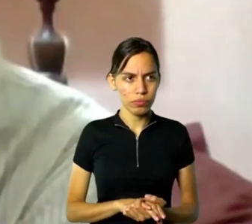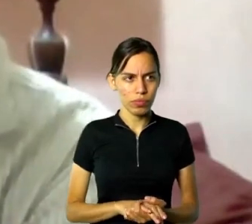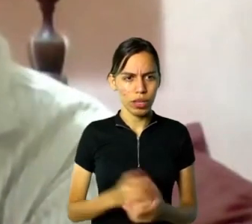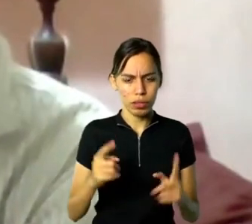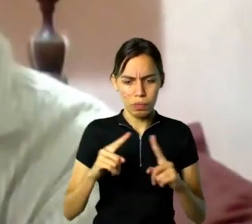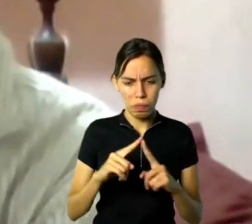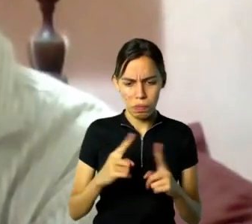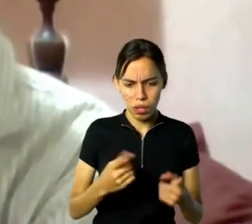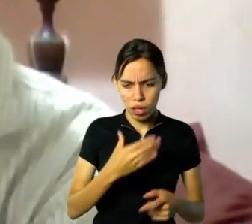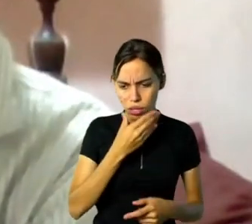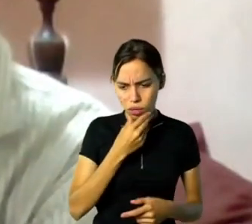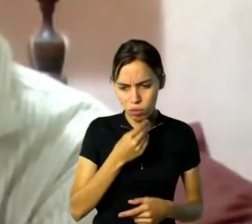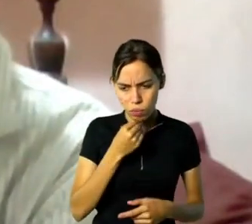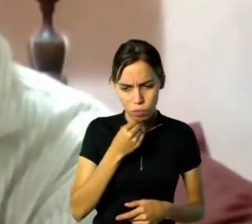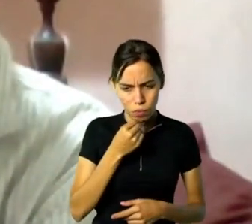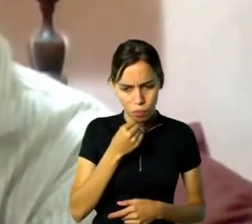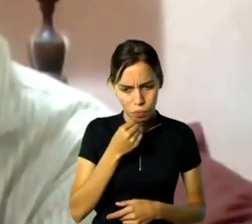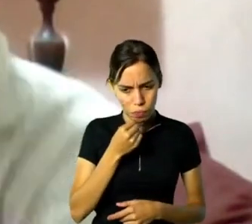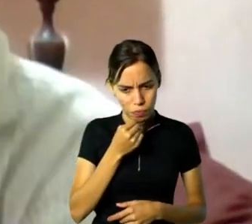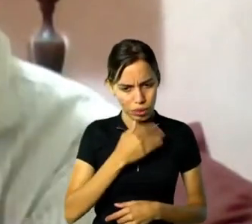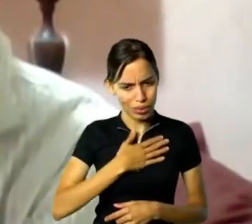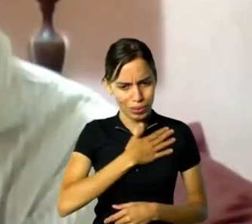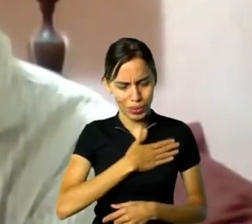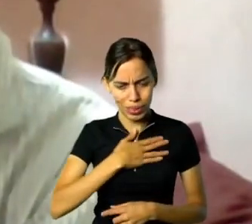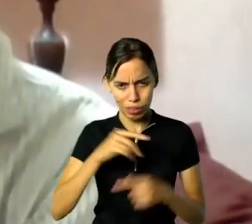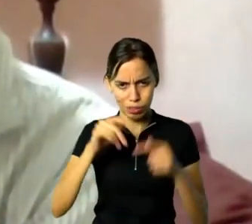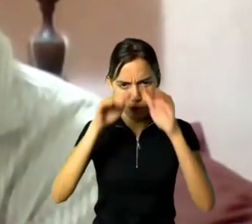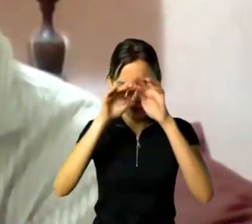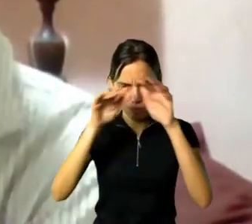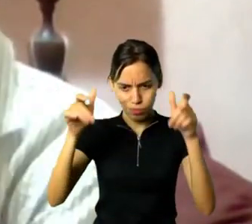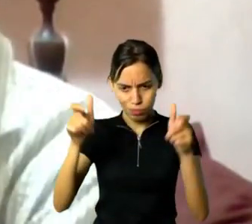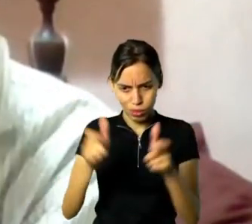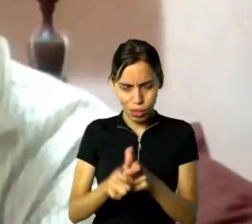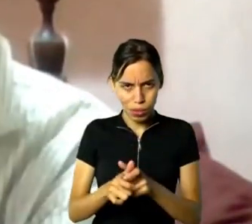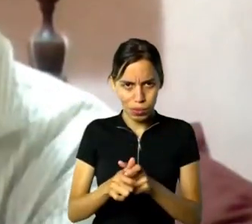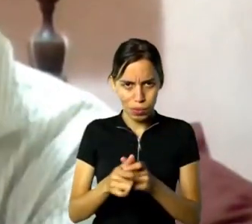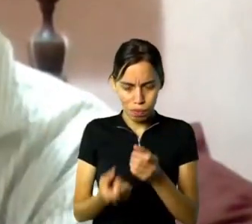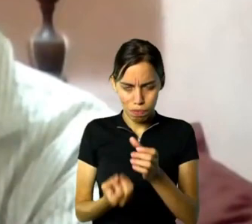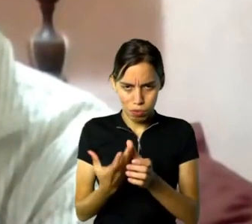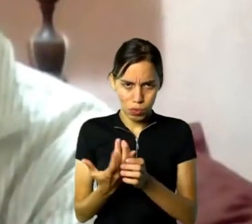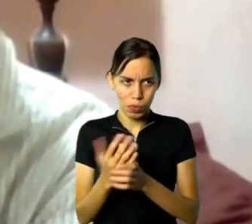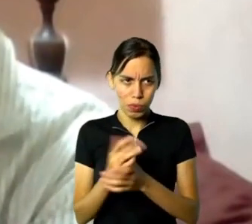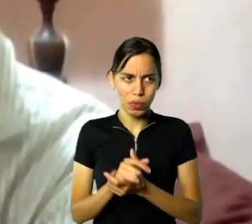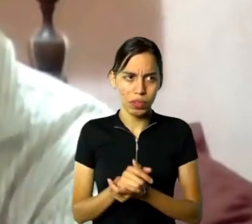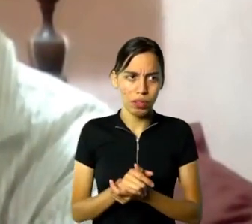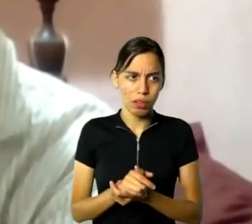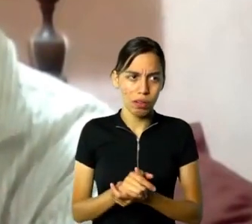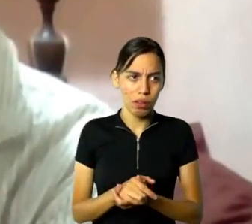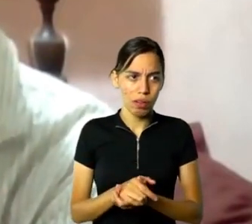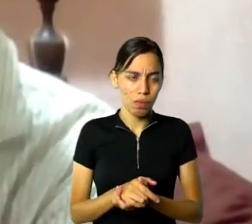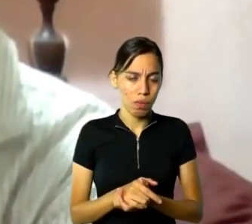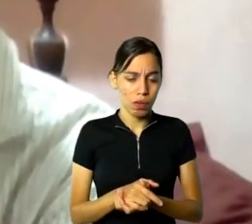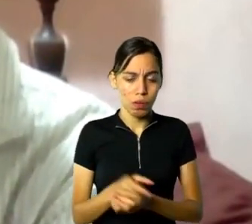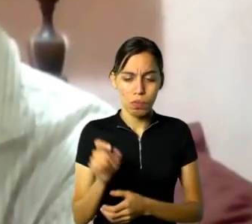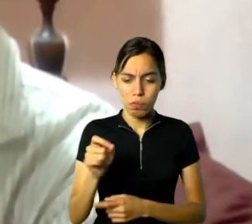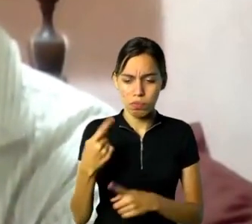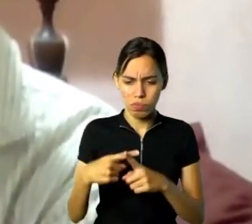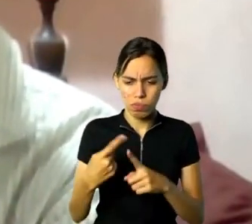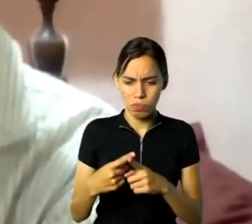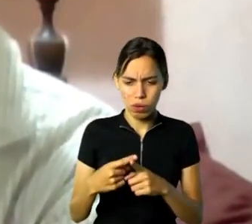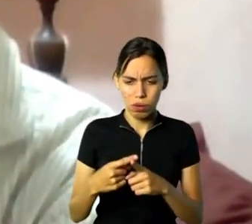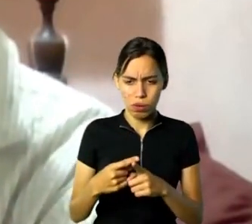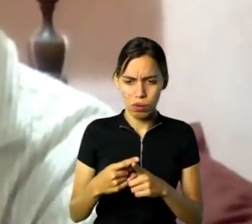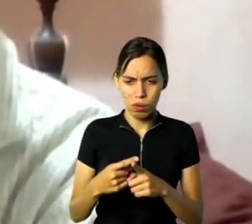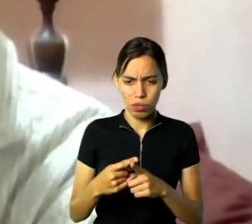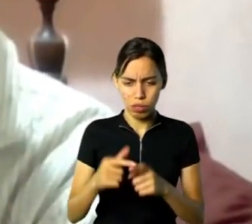guinhar são os balões que é uma coisa meio anacrônica, que ela mal existe, ela só... O balão só existe de decoração hoje, uma coisa que parece